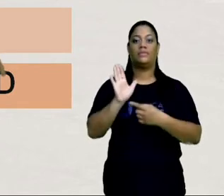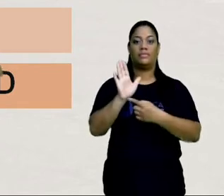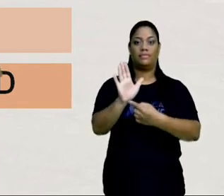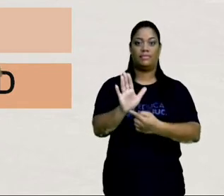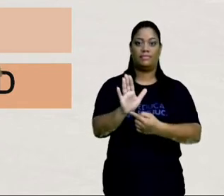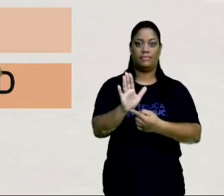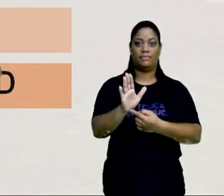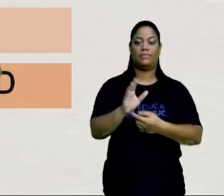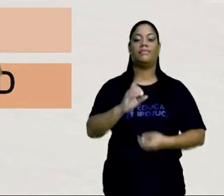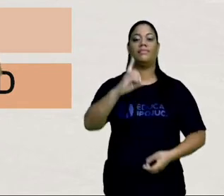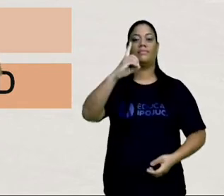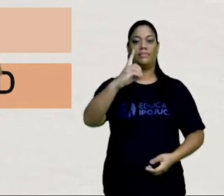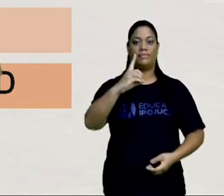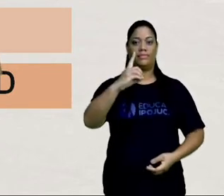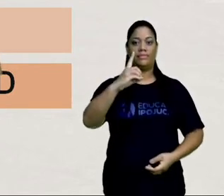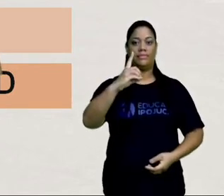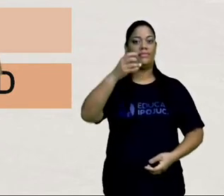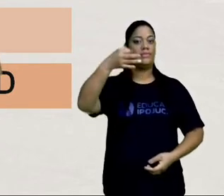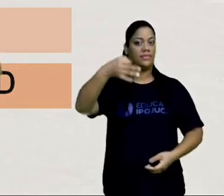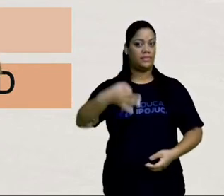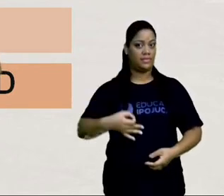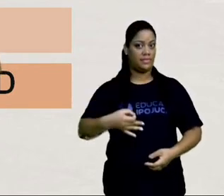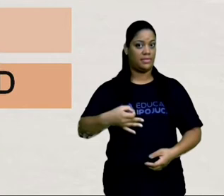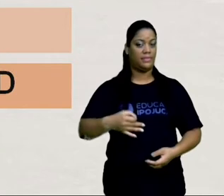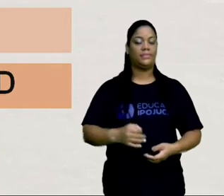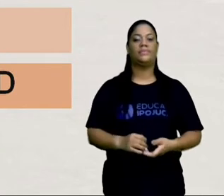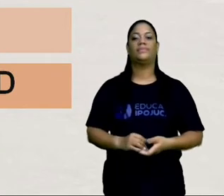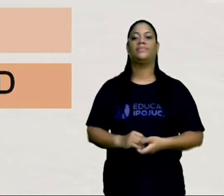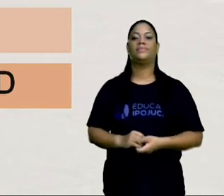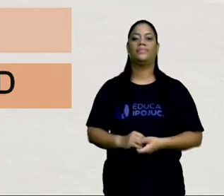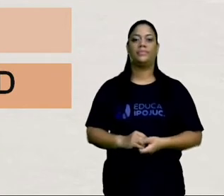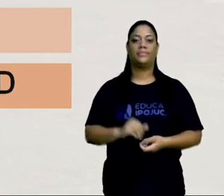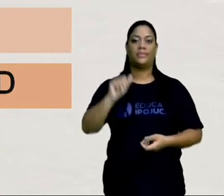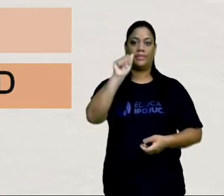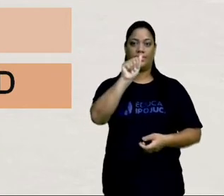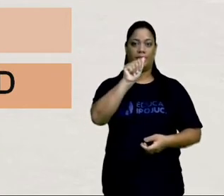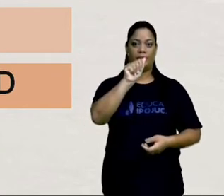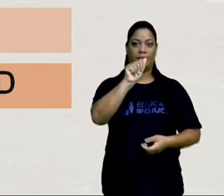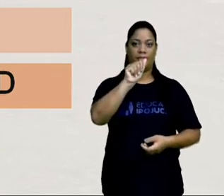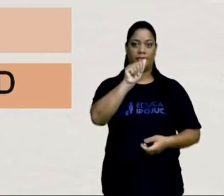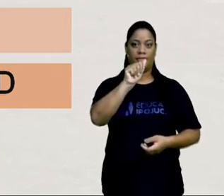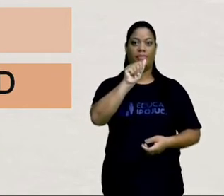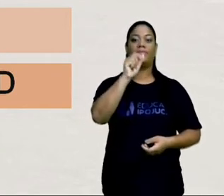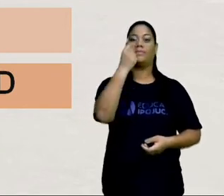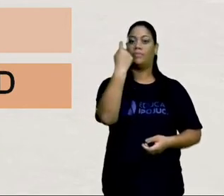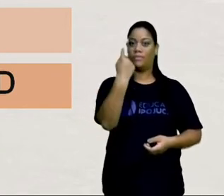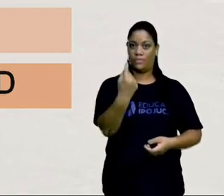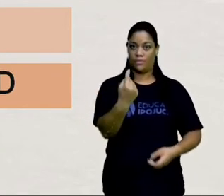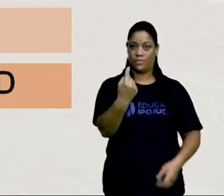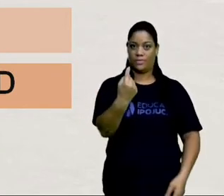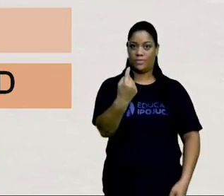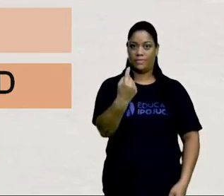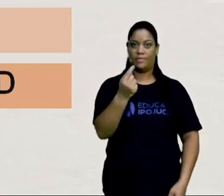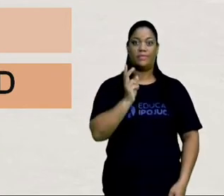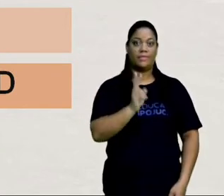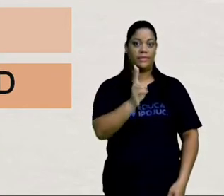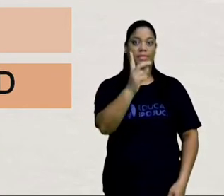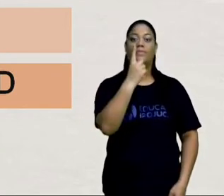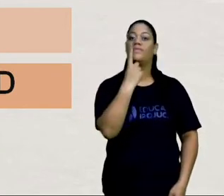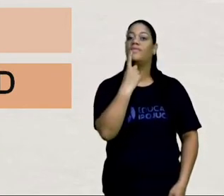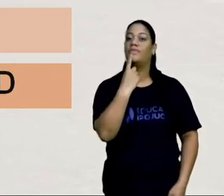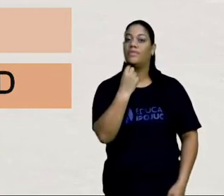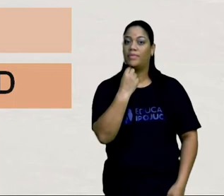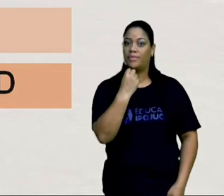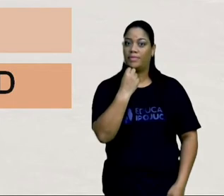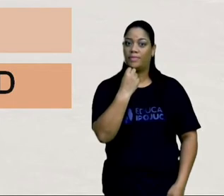D. Tá certo? Então, A, uma unidade de área. Sempre vão ser os vermelhos, a gente